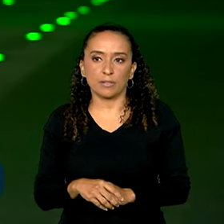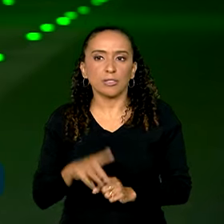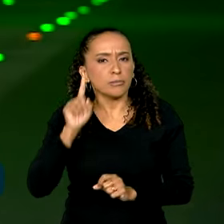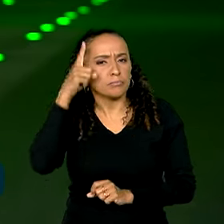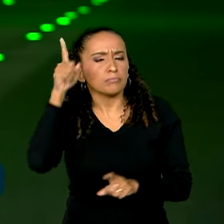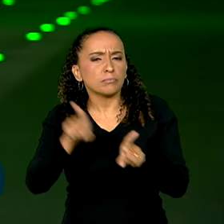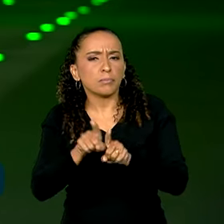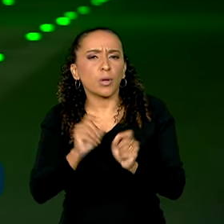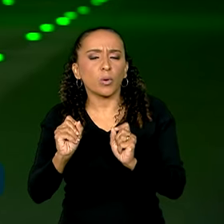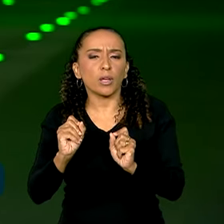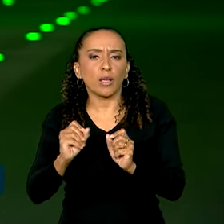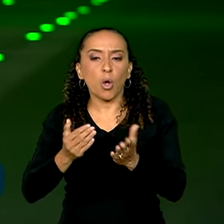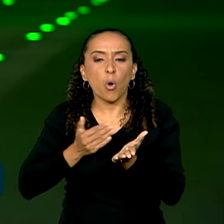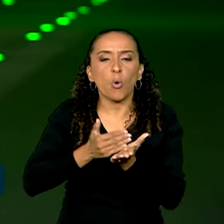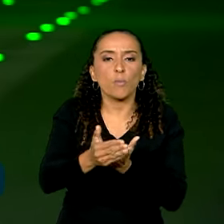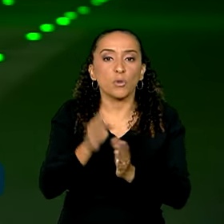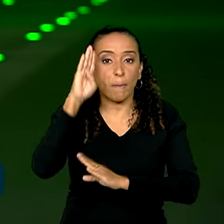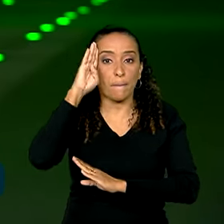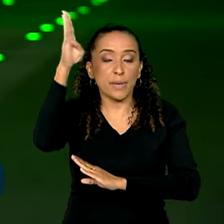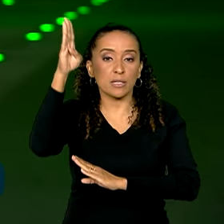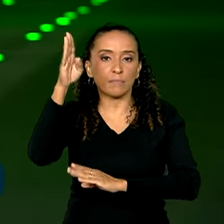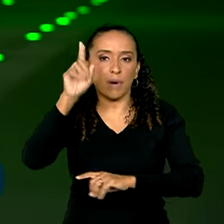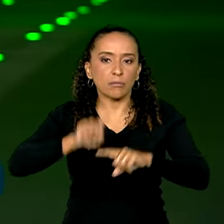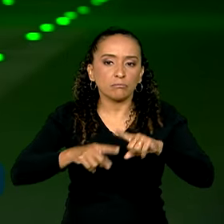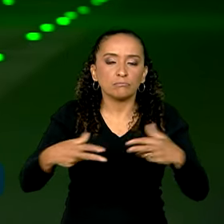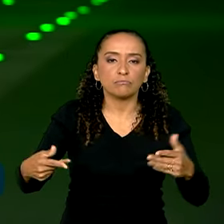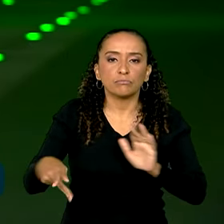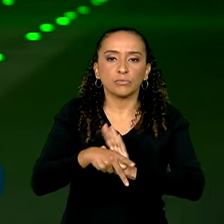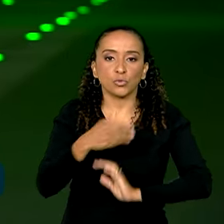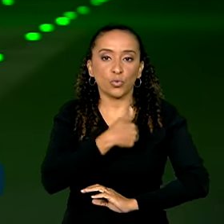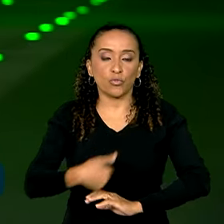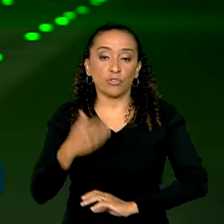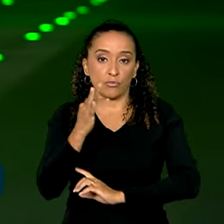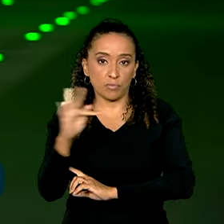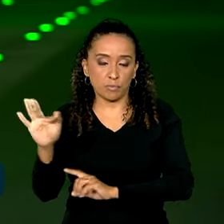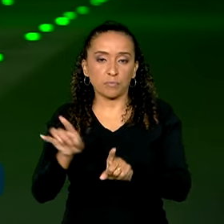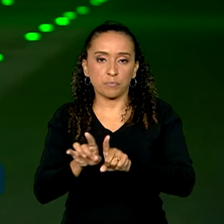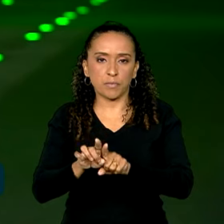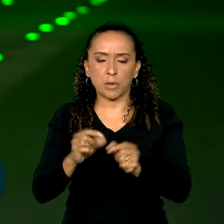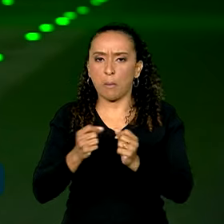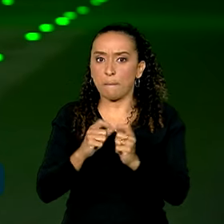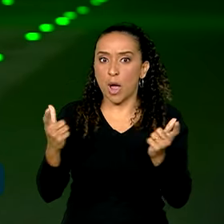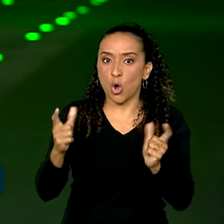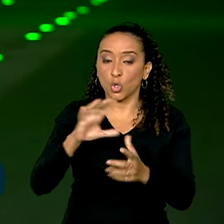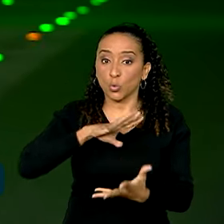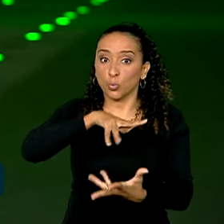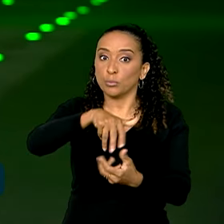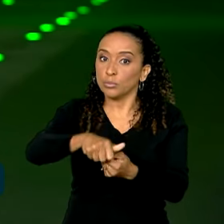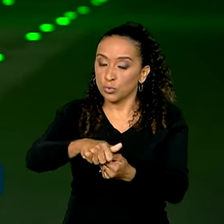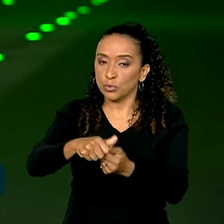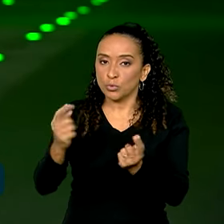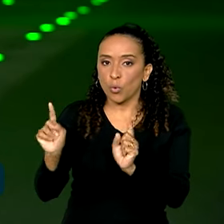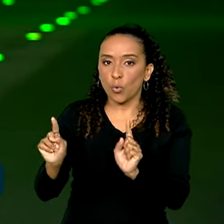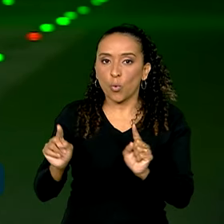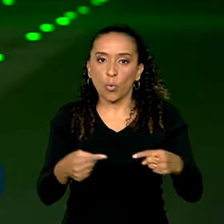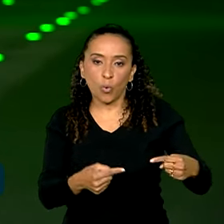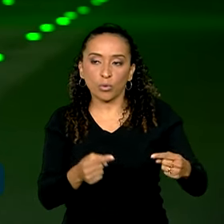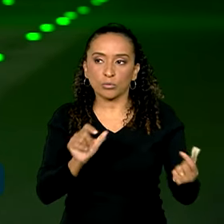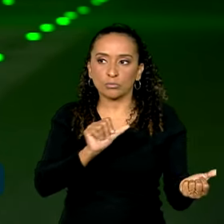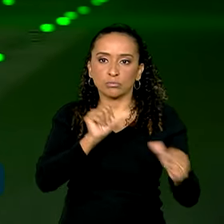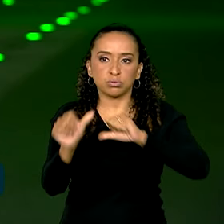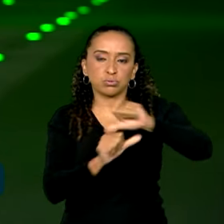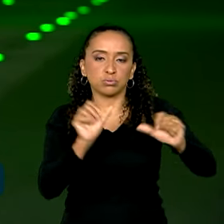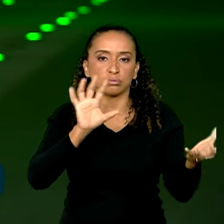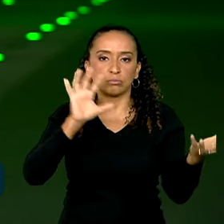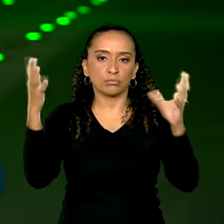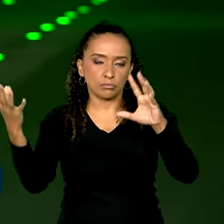iniciativa passa então a ser o principal instrumento do governo federal e também um dos maiores do mundo no combate às mudanças